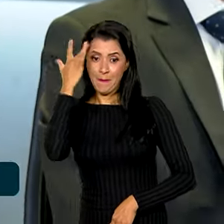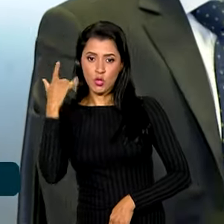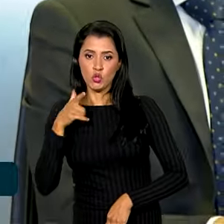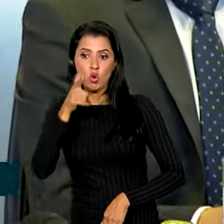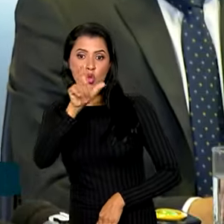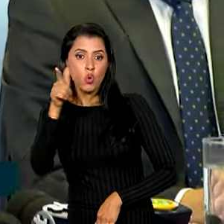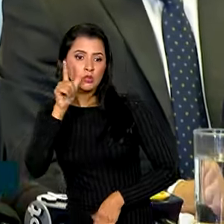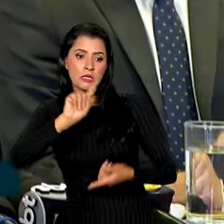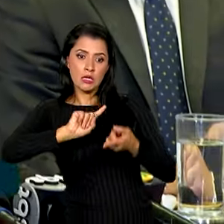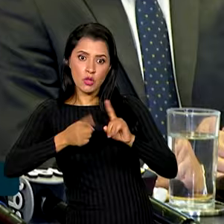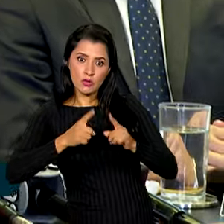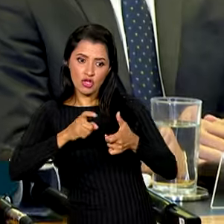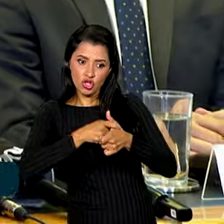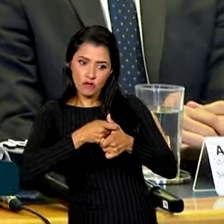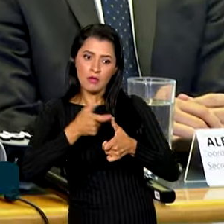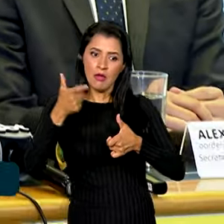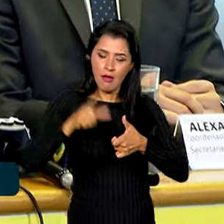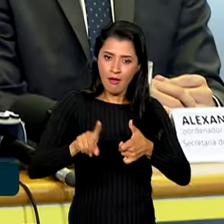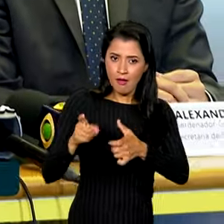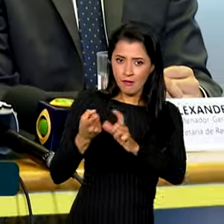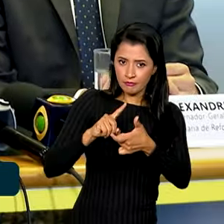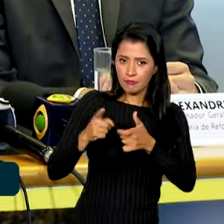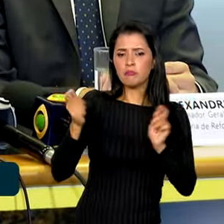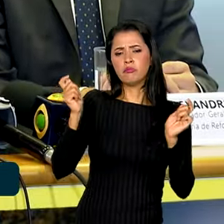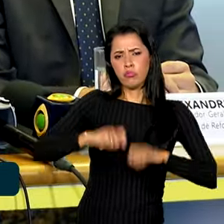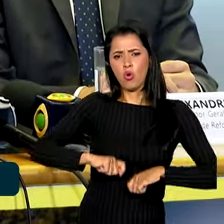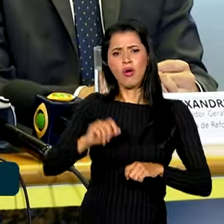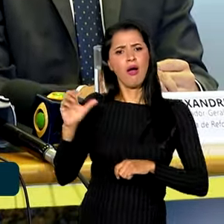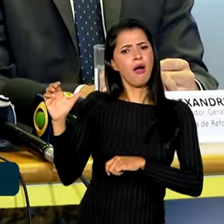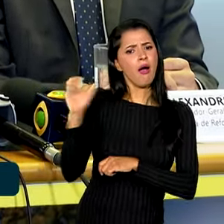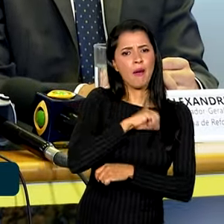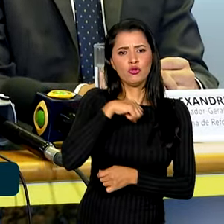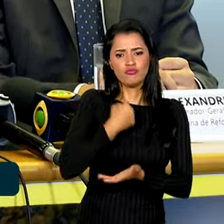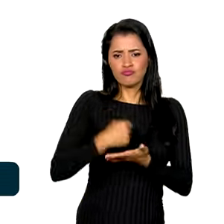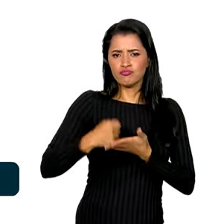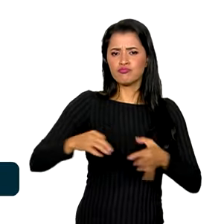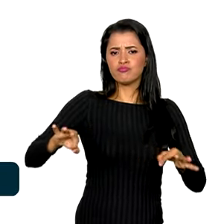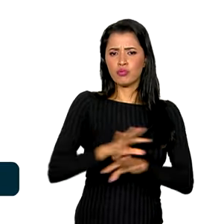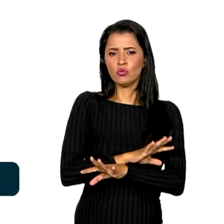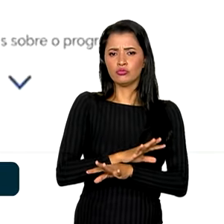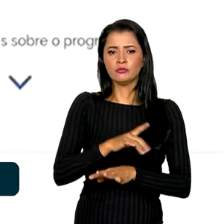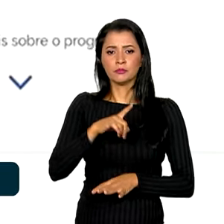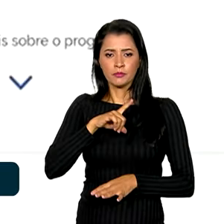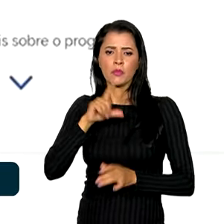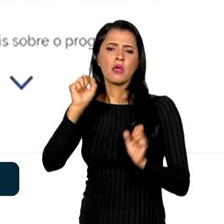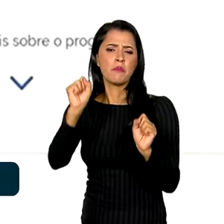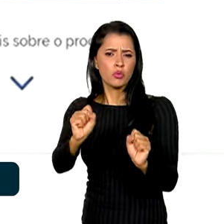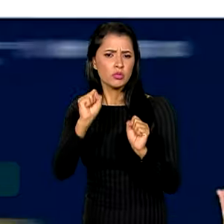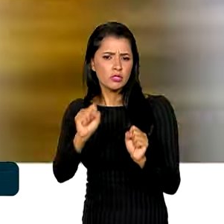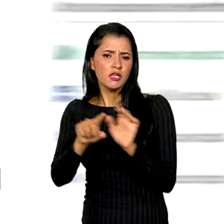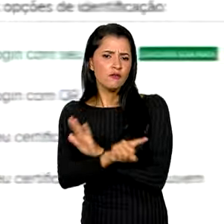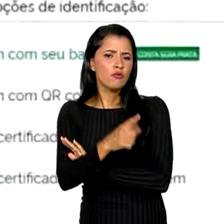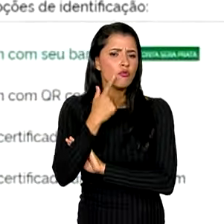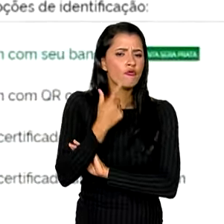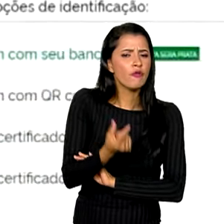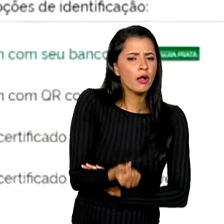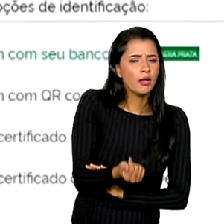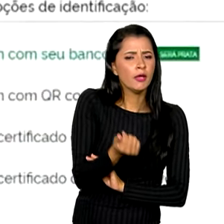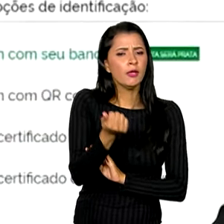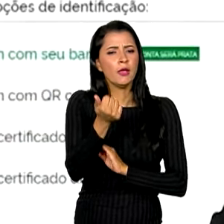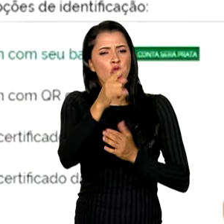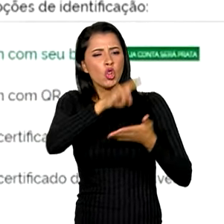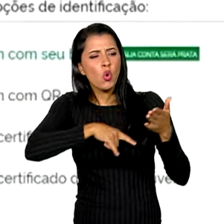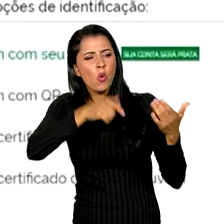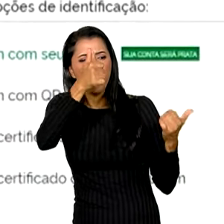conseguiram renegociar as dívidas poderão agilizar o fechamento dos contratos. Será possível consultar valores, revisar